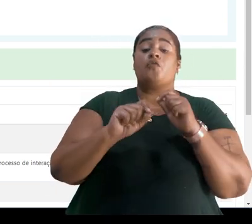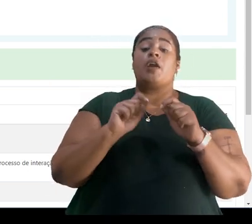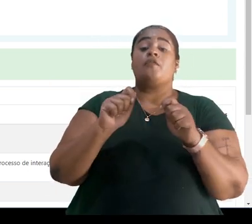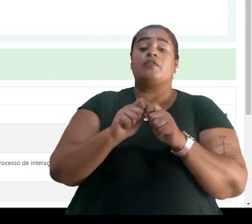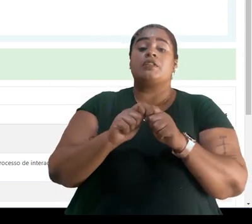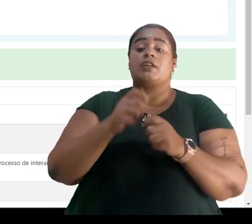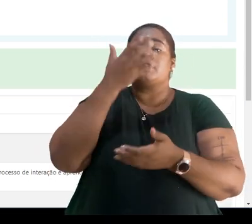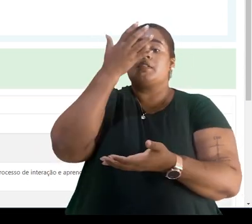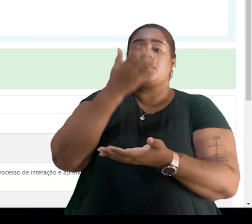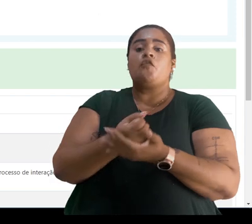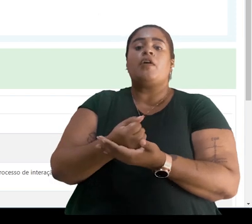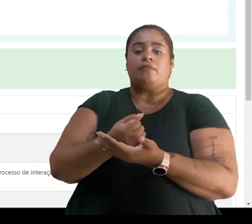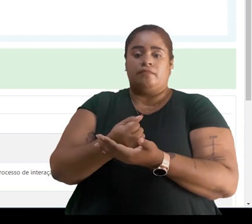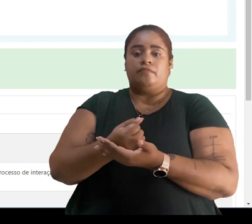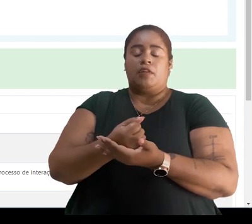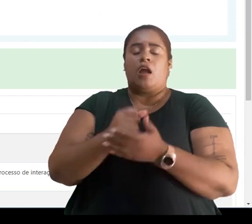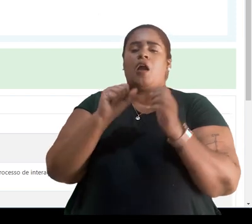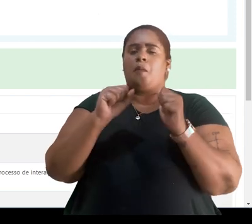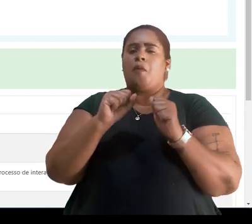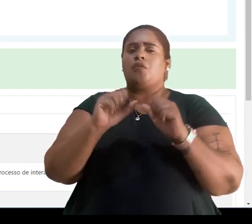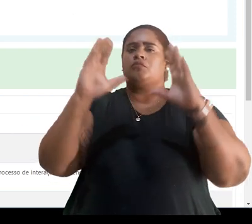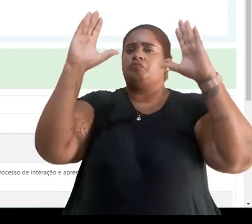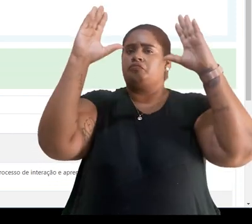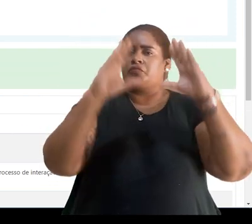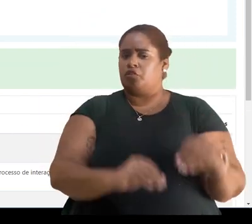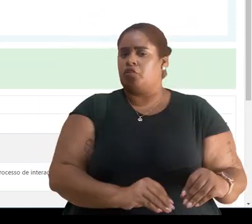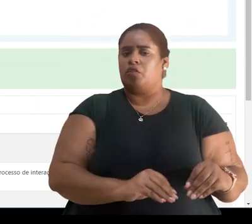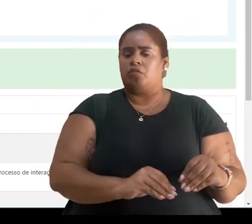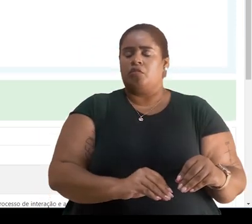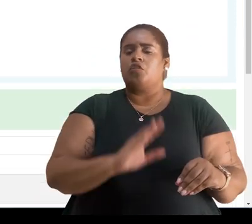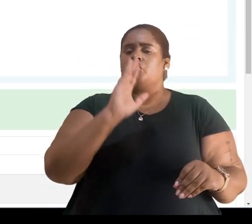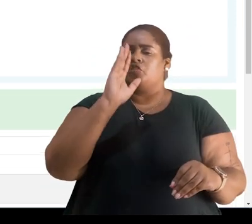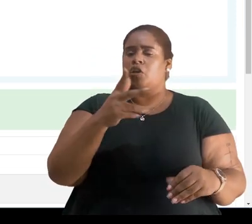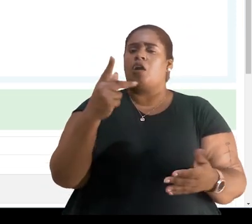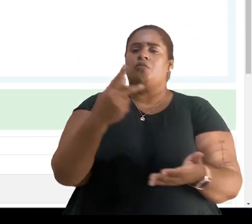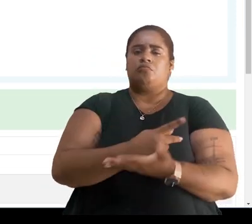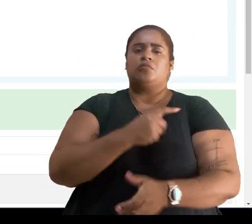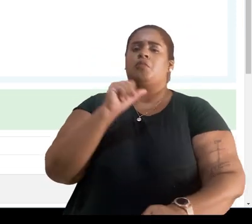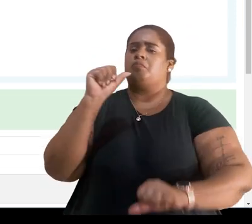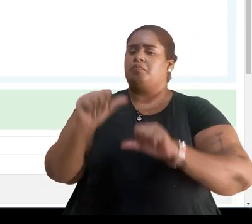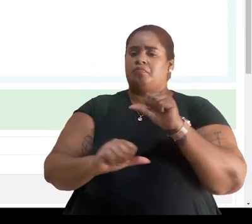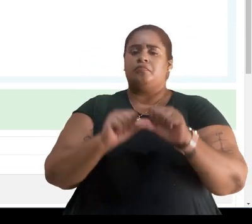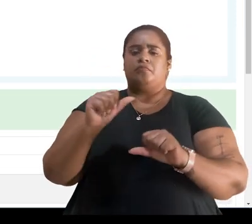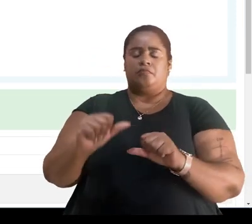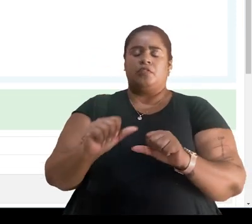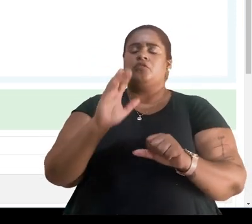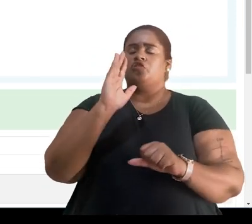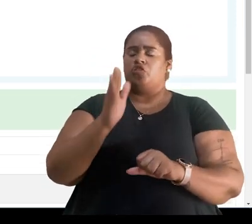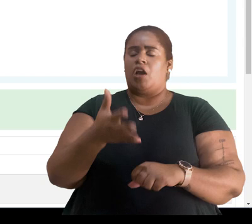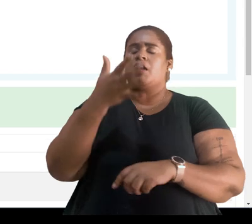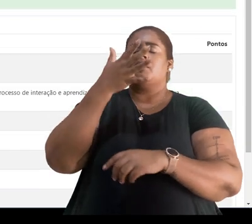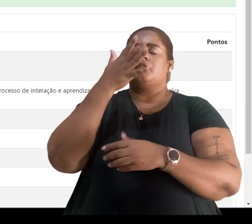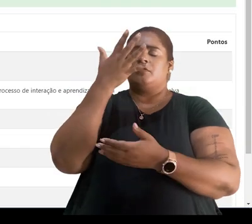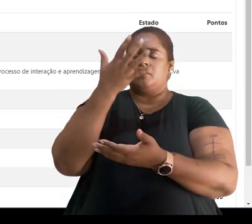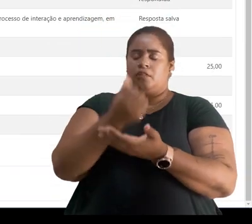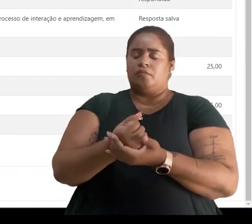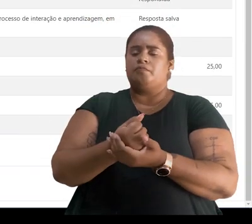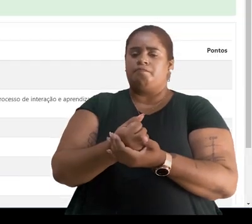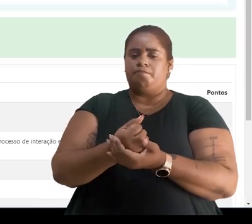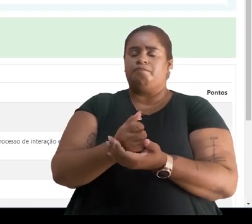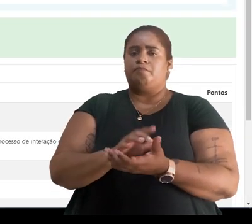clicar em gravar e pronto. Posso fechar essa janela que a mudança já foi